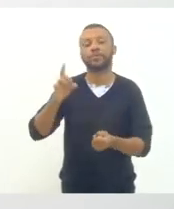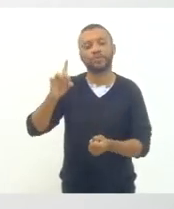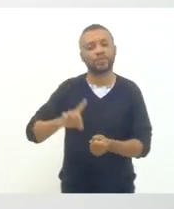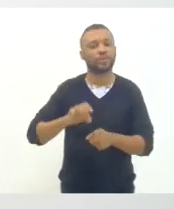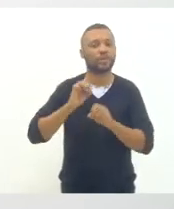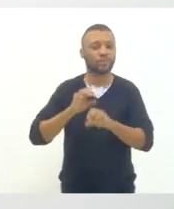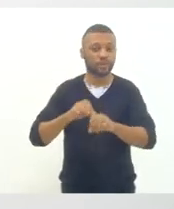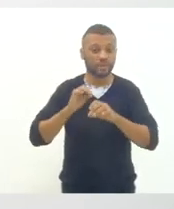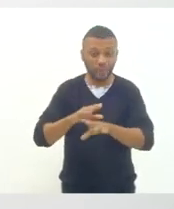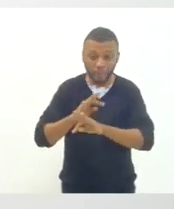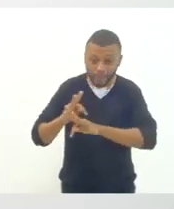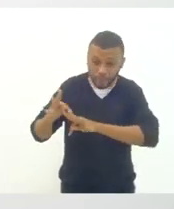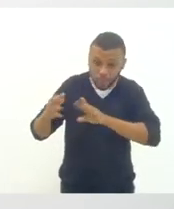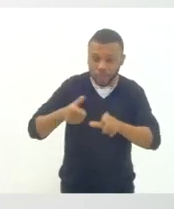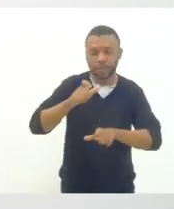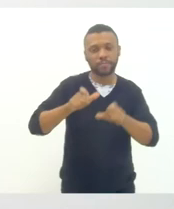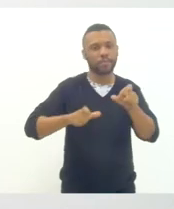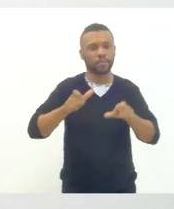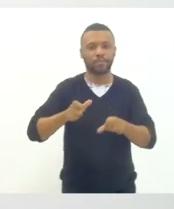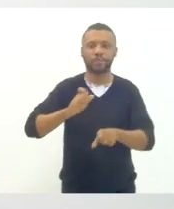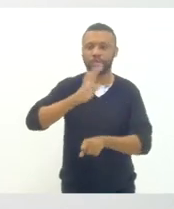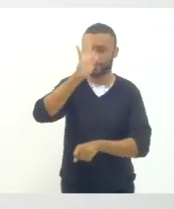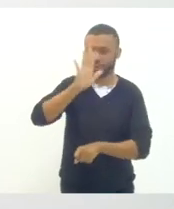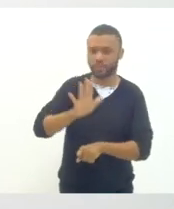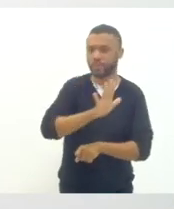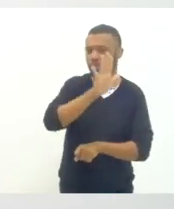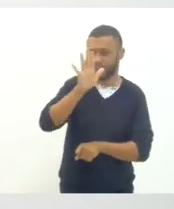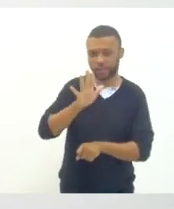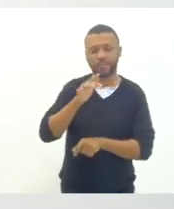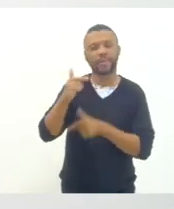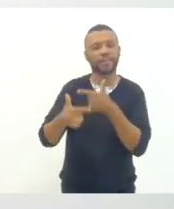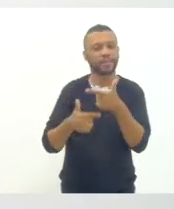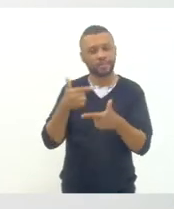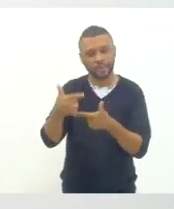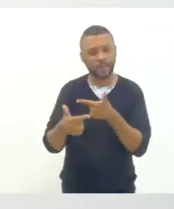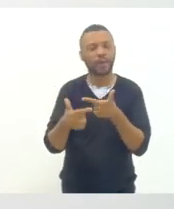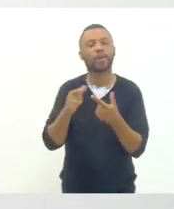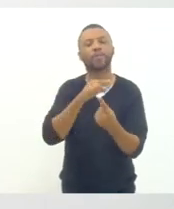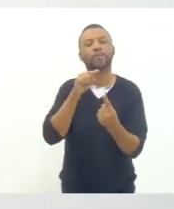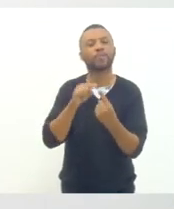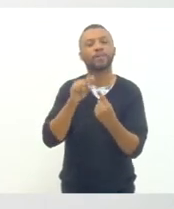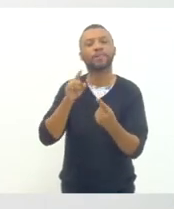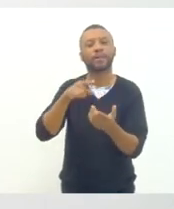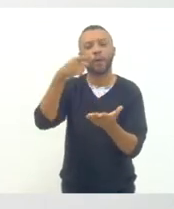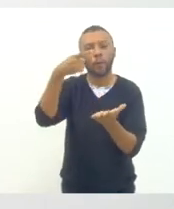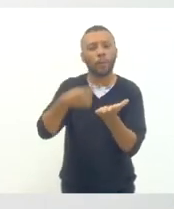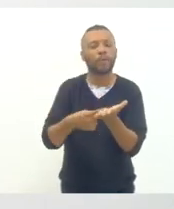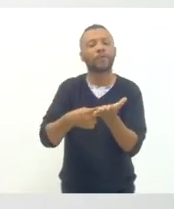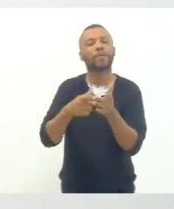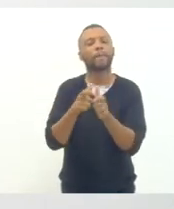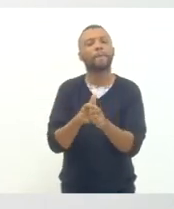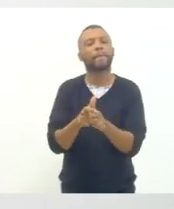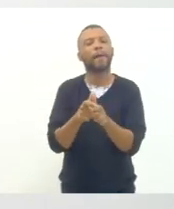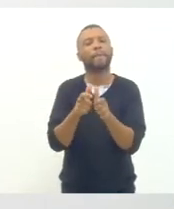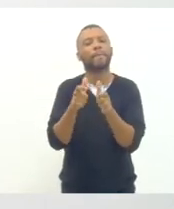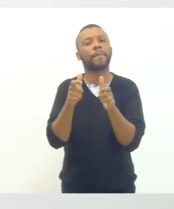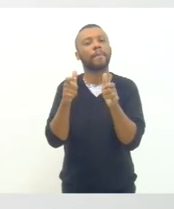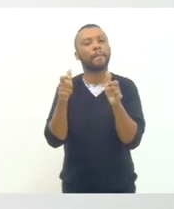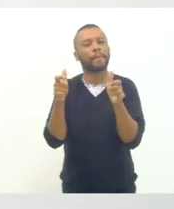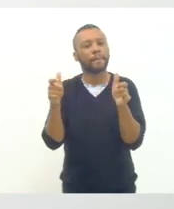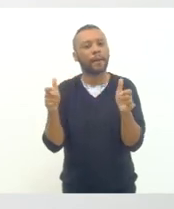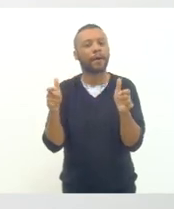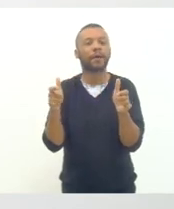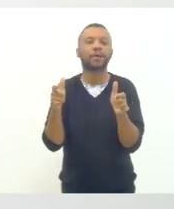todas todos e todas no nosso país então a gente vai trabalhar para que esse compromisso seja o mais amplo possível e a gente consiga de